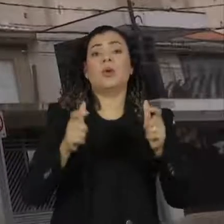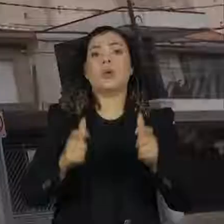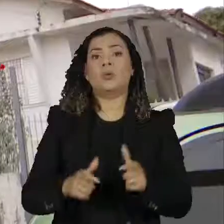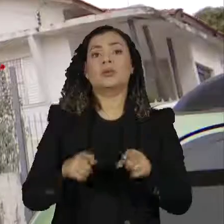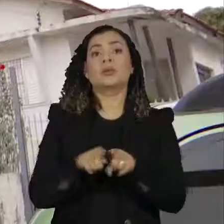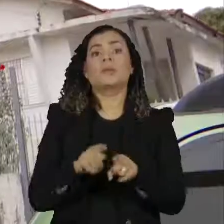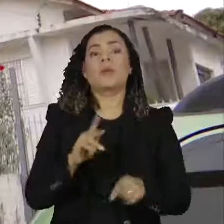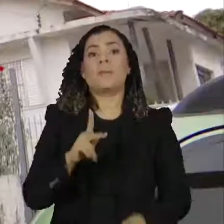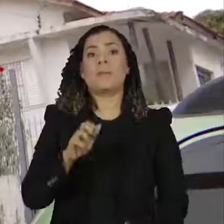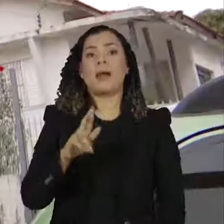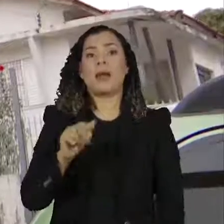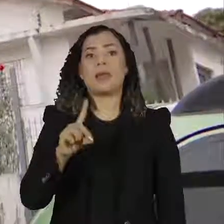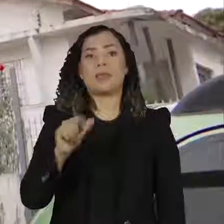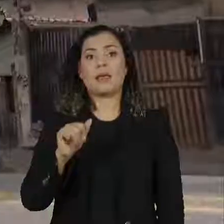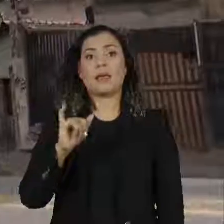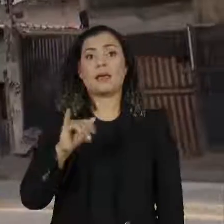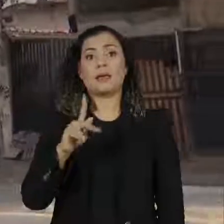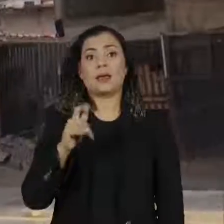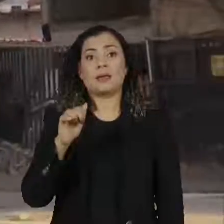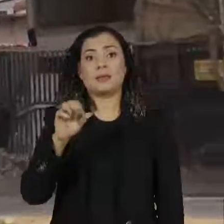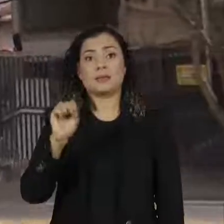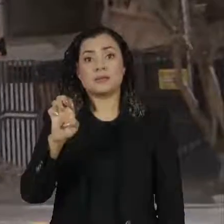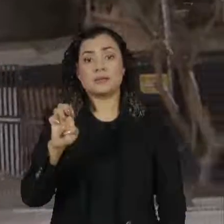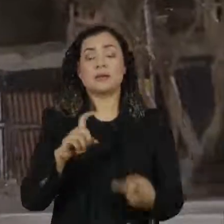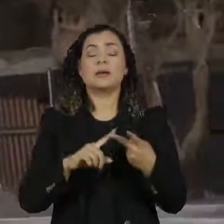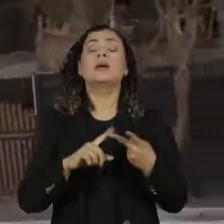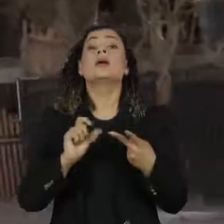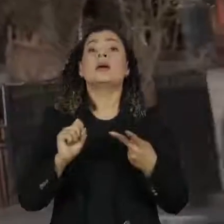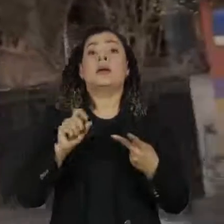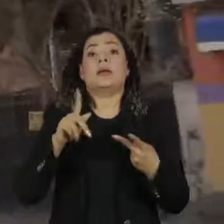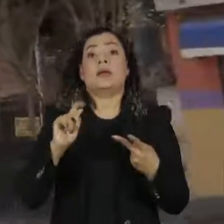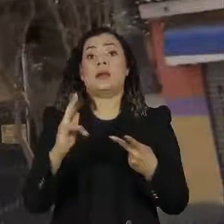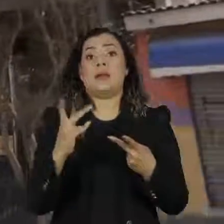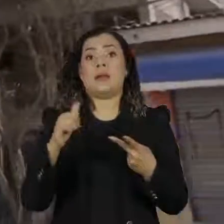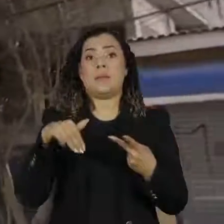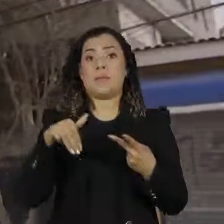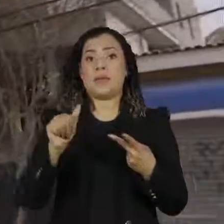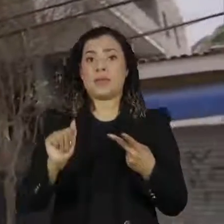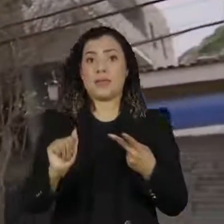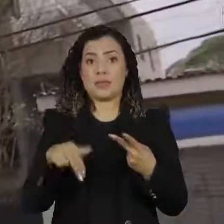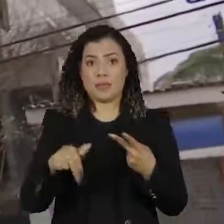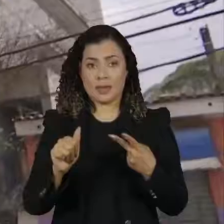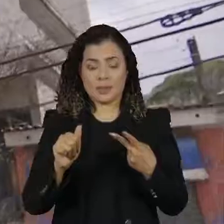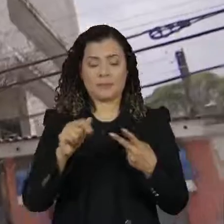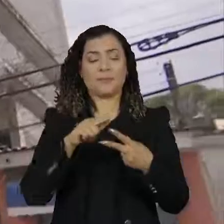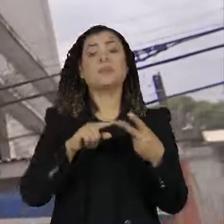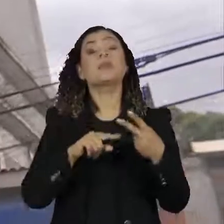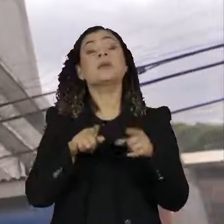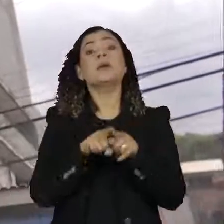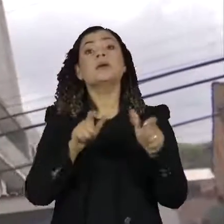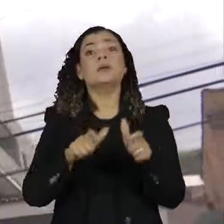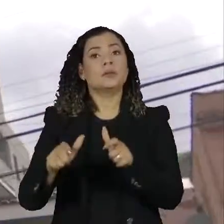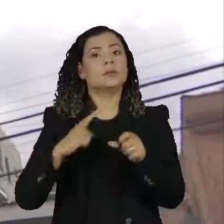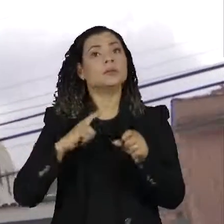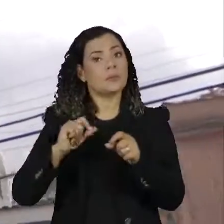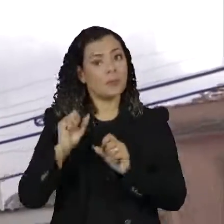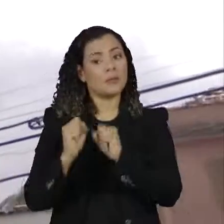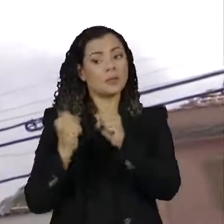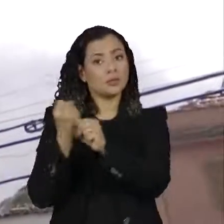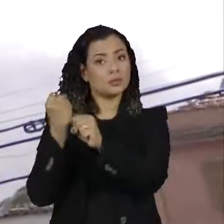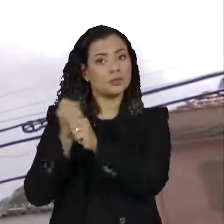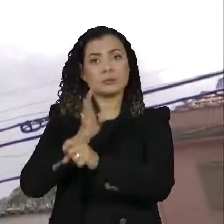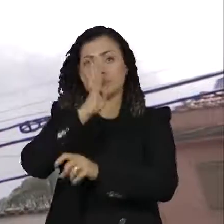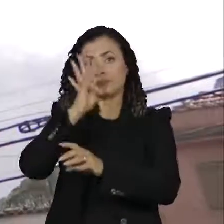Parada Inglesa, na Vila Guilhermina e na Vila Patriarca. As construtoras responsáveis também podem sofrer sanções por